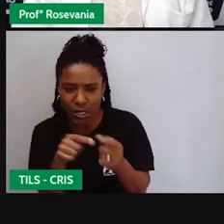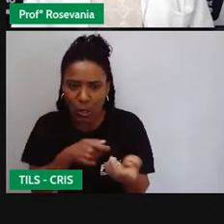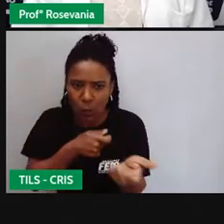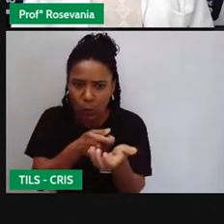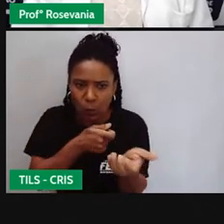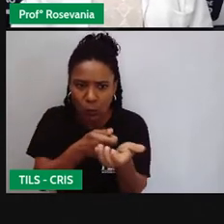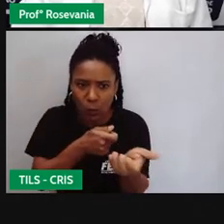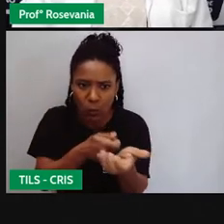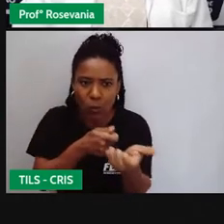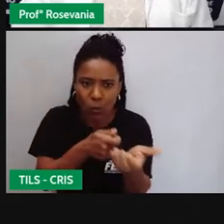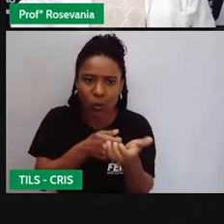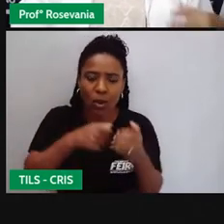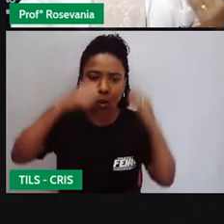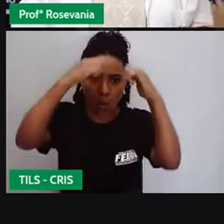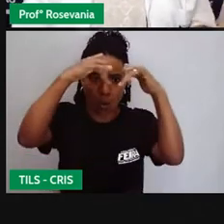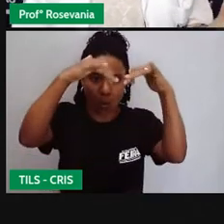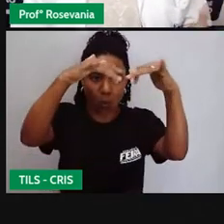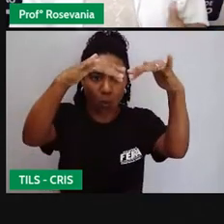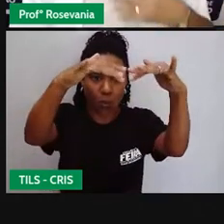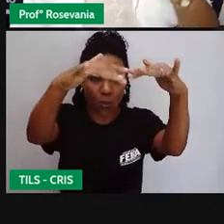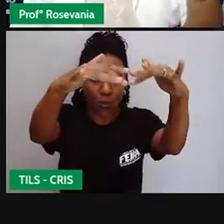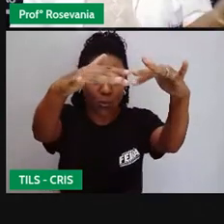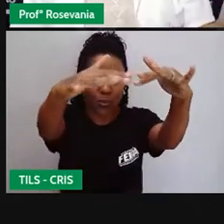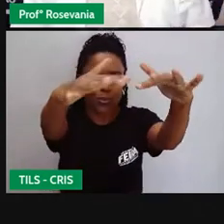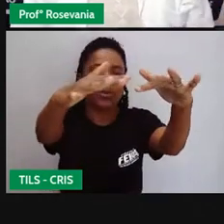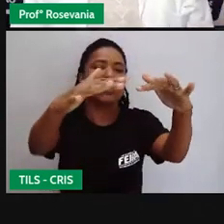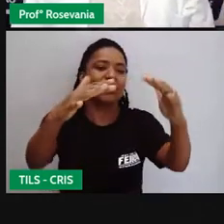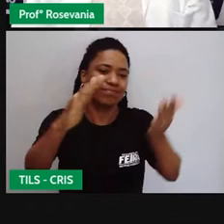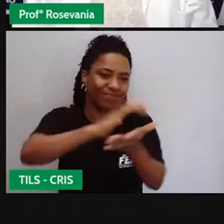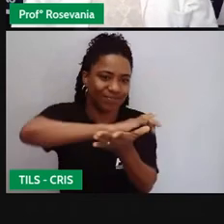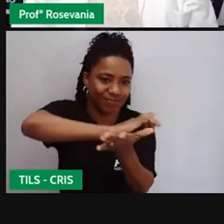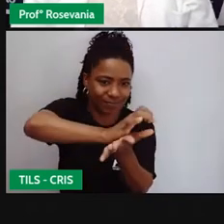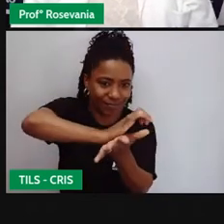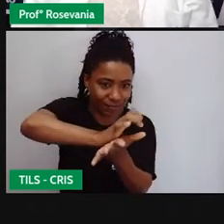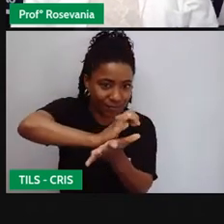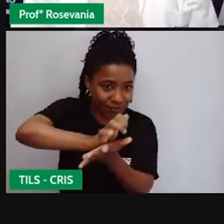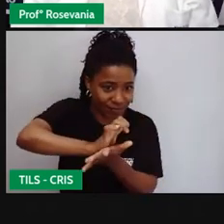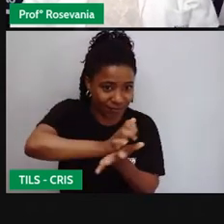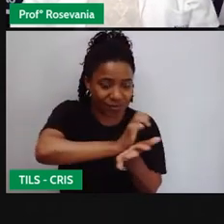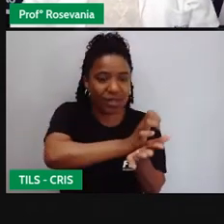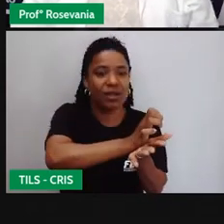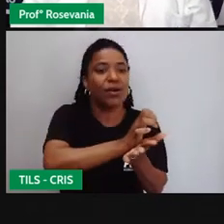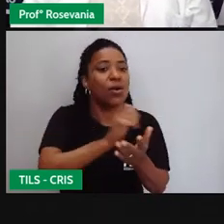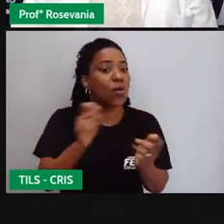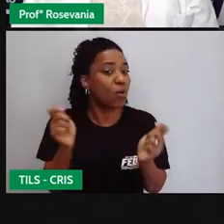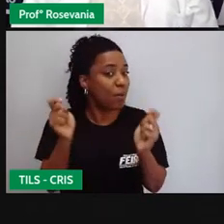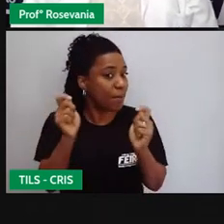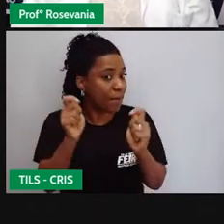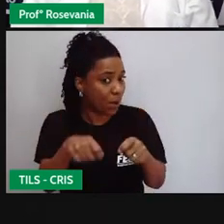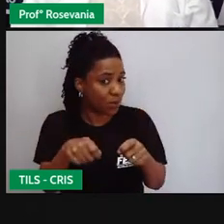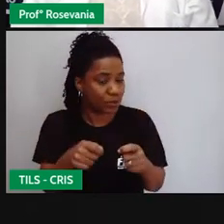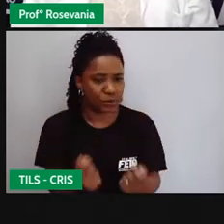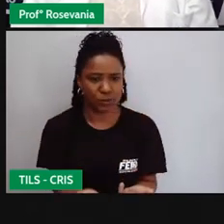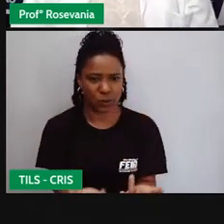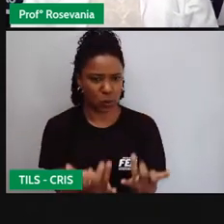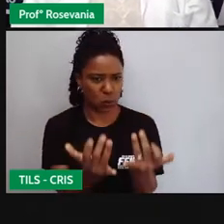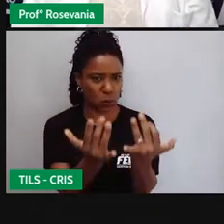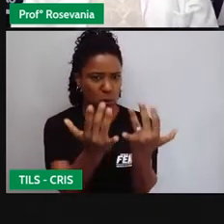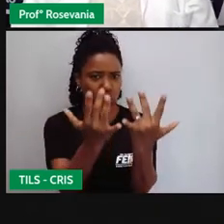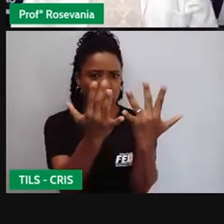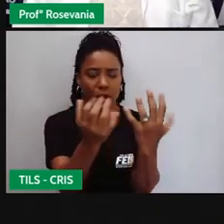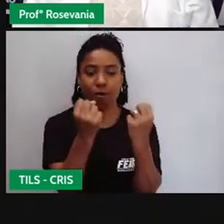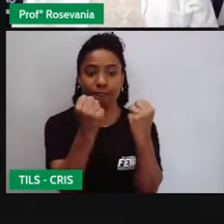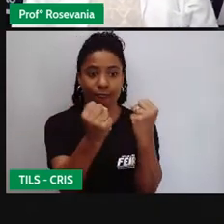vegetais para que elas não tornem atrativas para as pragas que tinham antes. Então, a gente tem um avanço tecnológico aqui